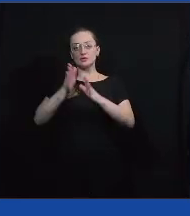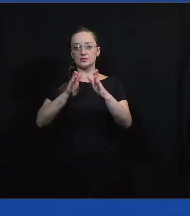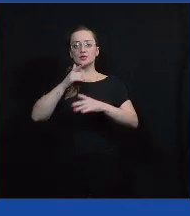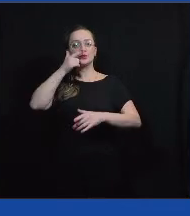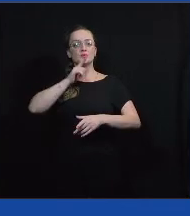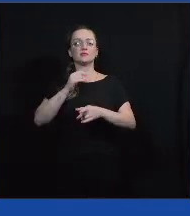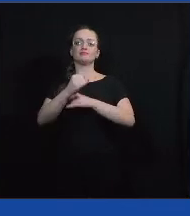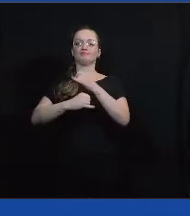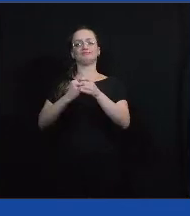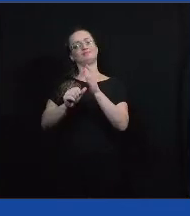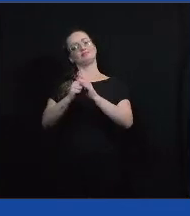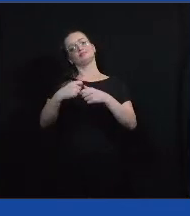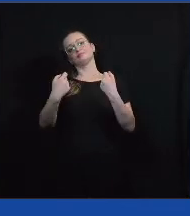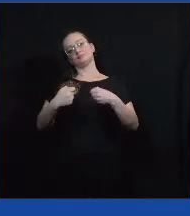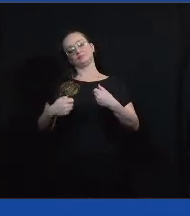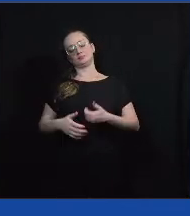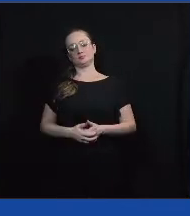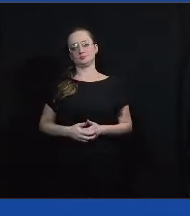lugar.